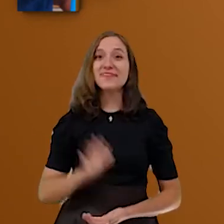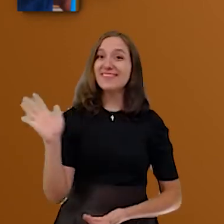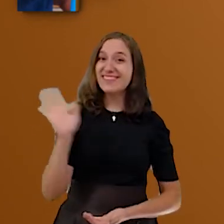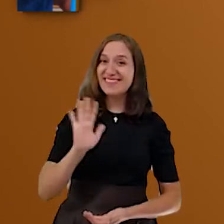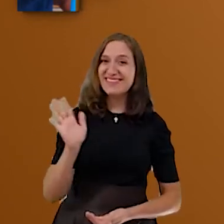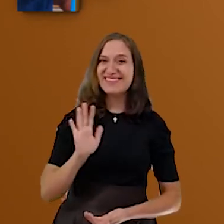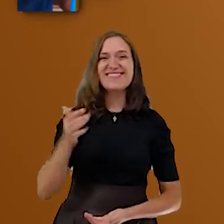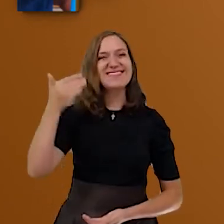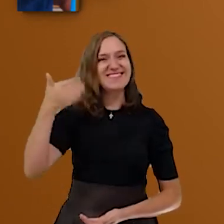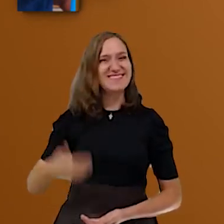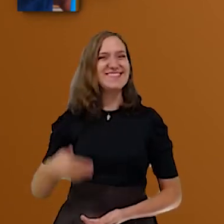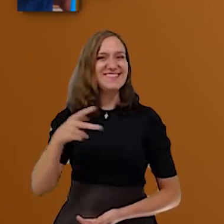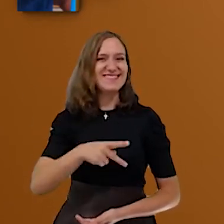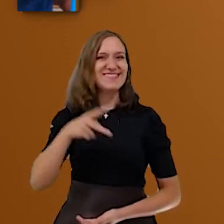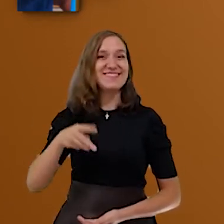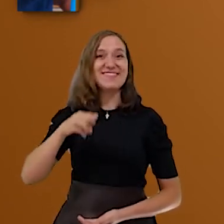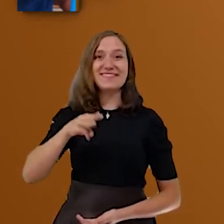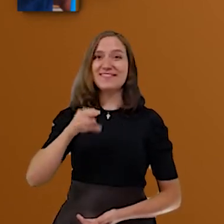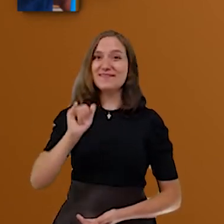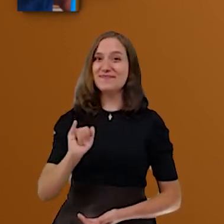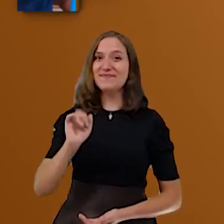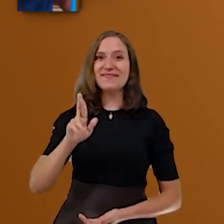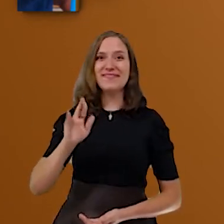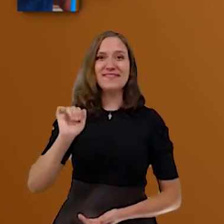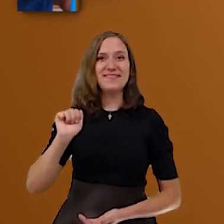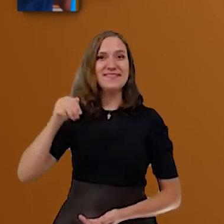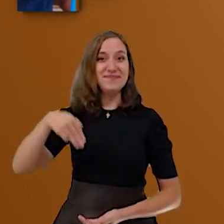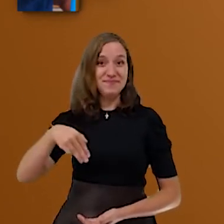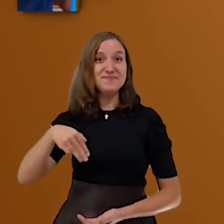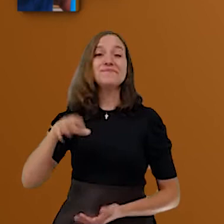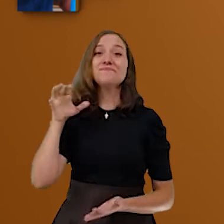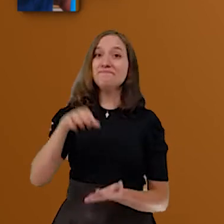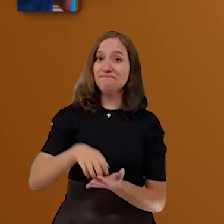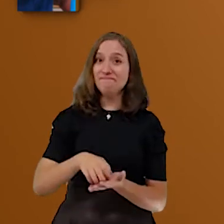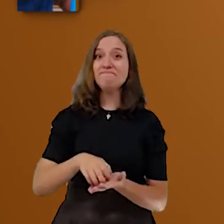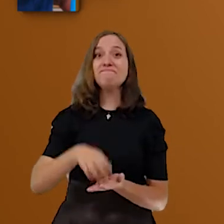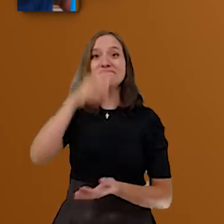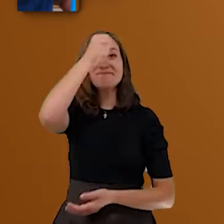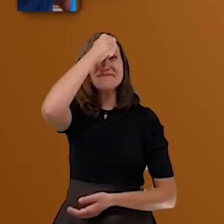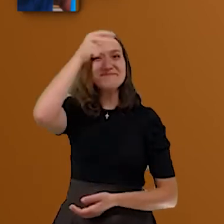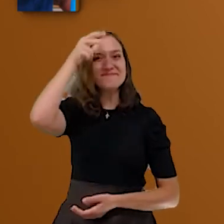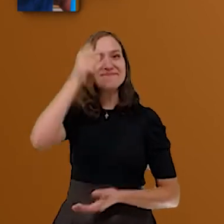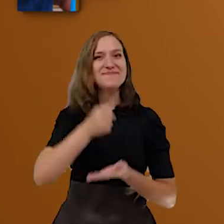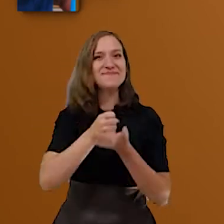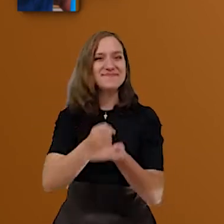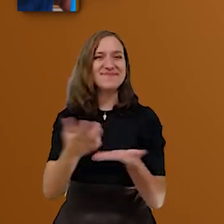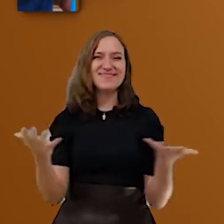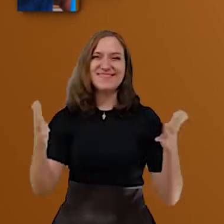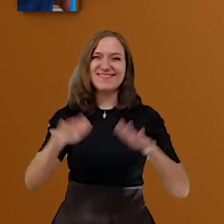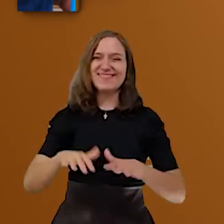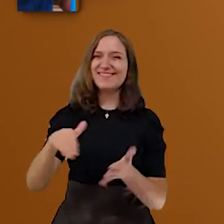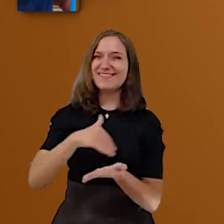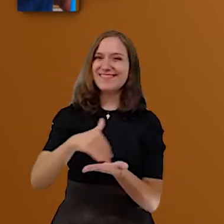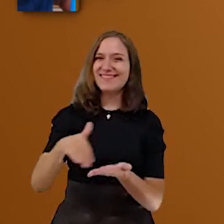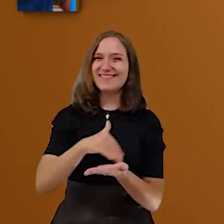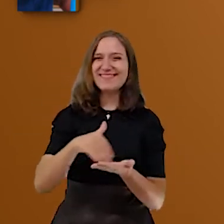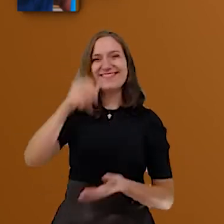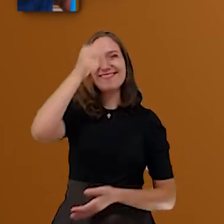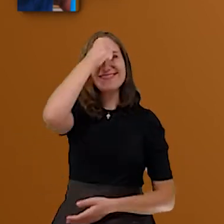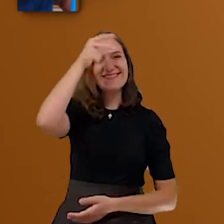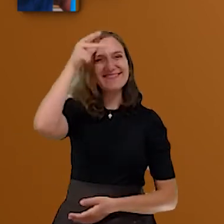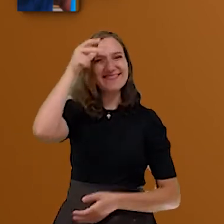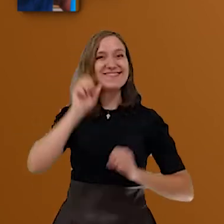Olá, eu sou a professora Miriam, do Centro Municipal de Apoio à Inclusão da Secretaria Municipal de